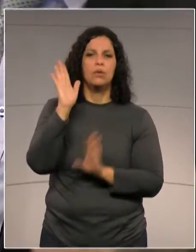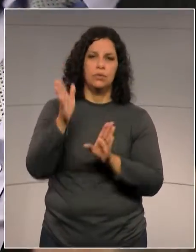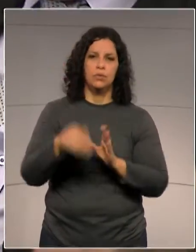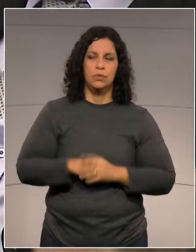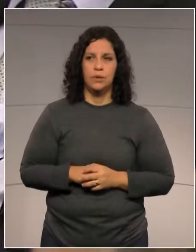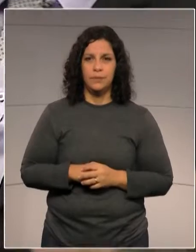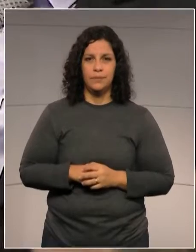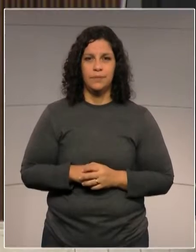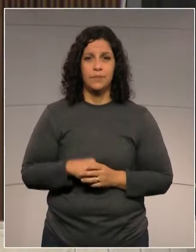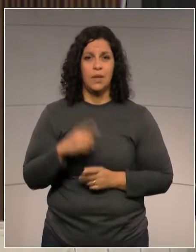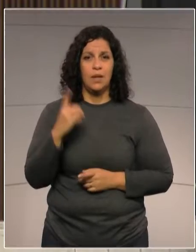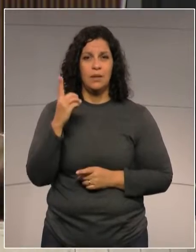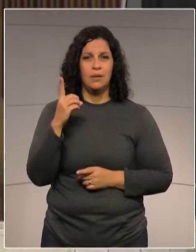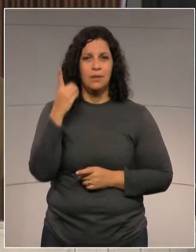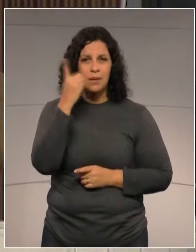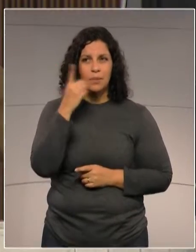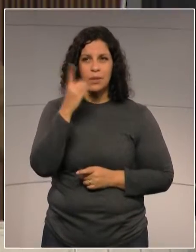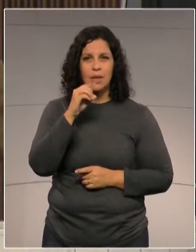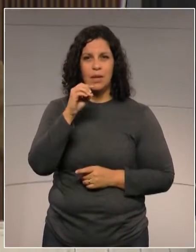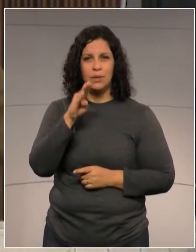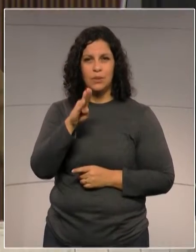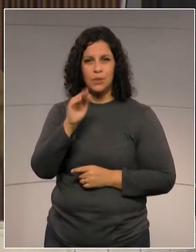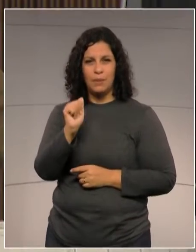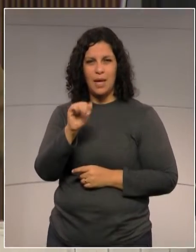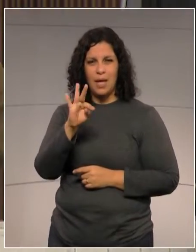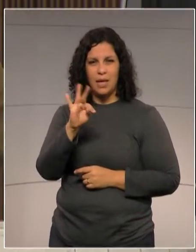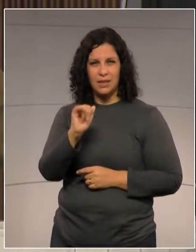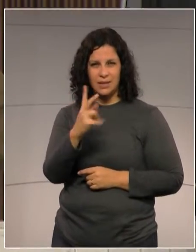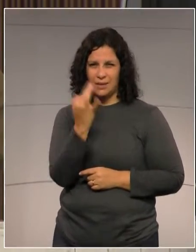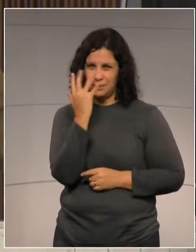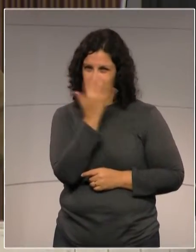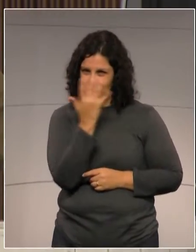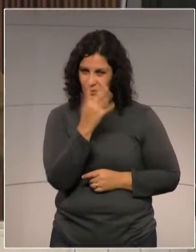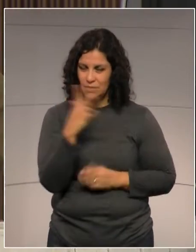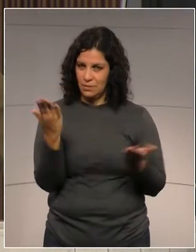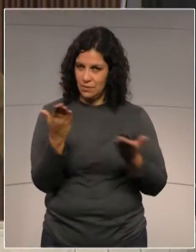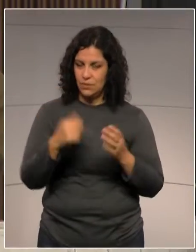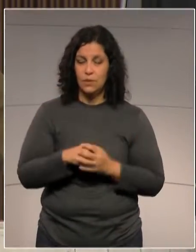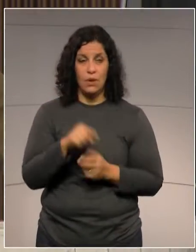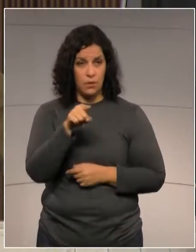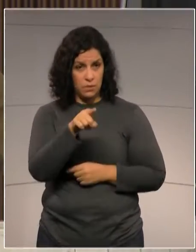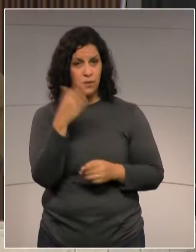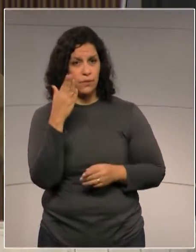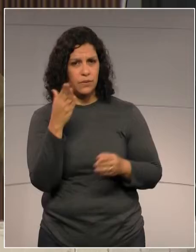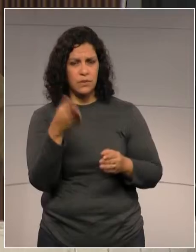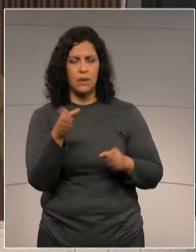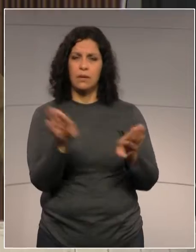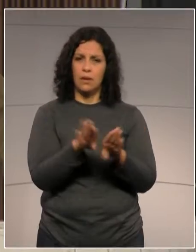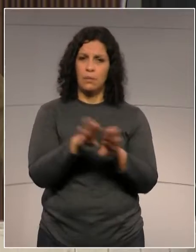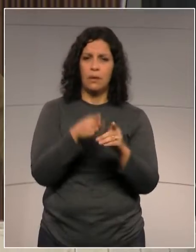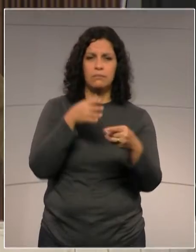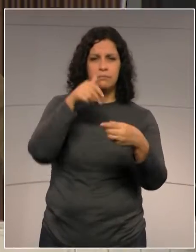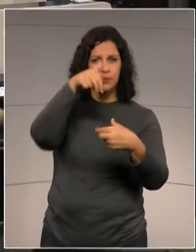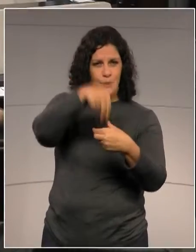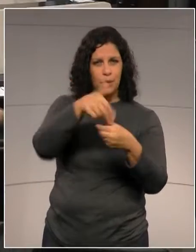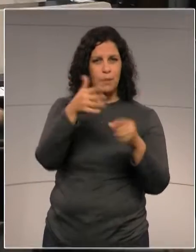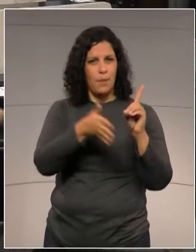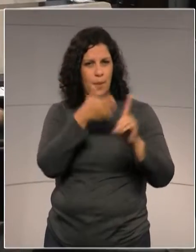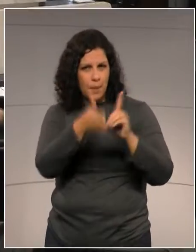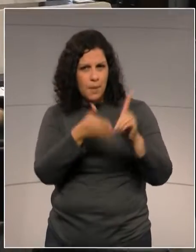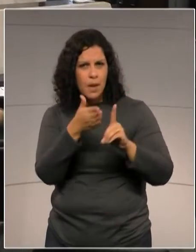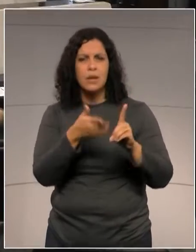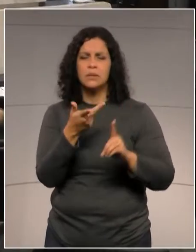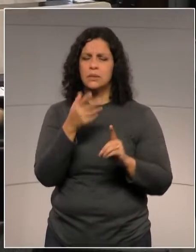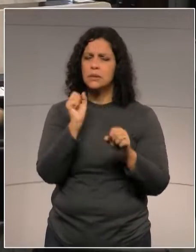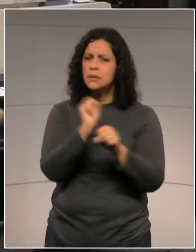Deputado Batista. Artagão, deputado Artagão, eu sempre que V. Exª vai à tribuna, sempre se espera um bom